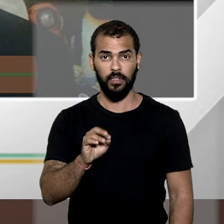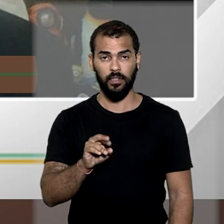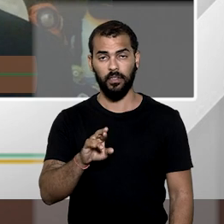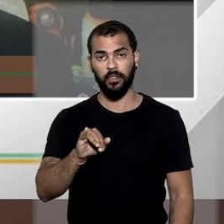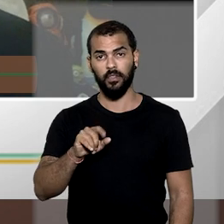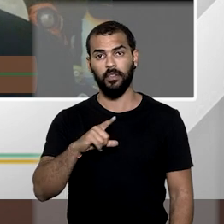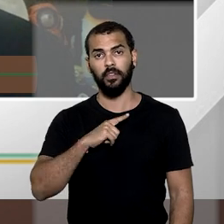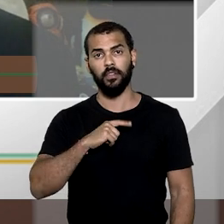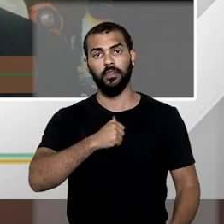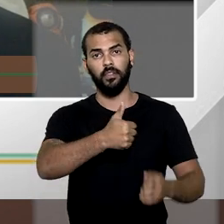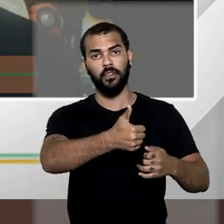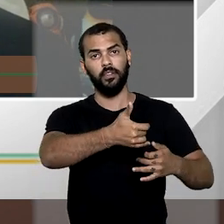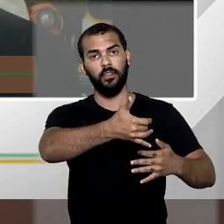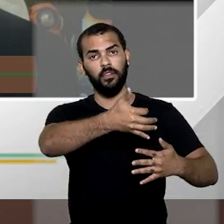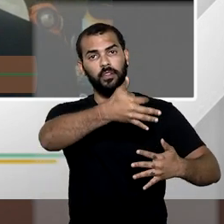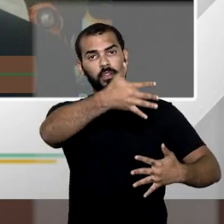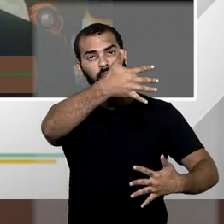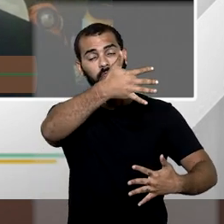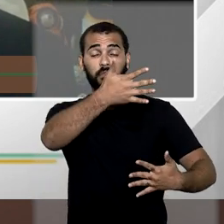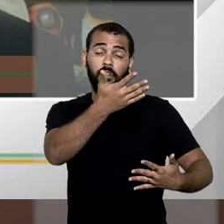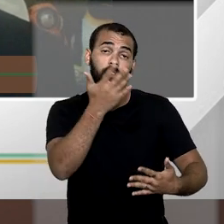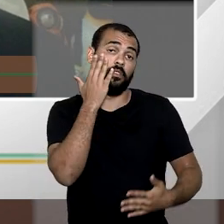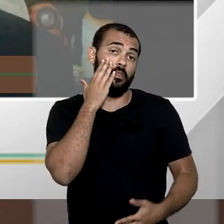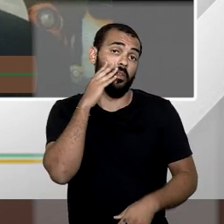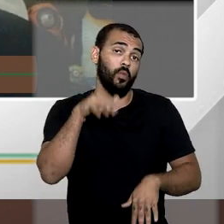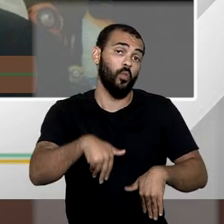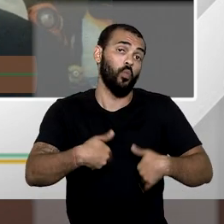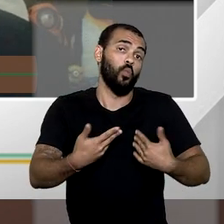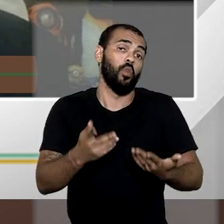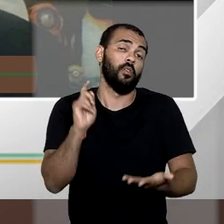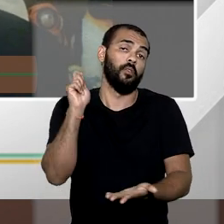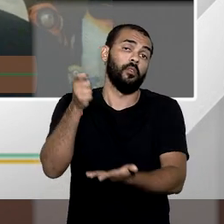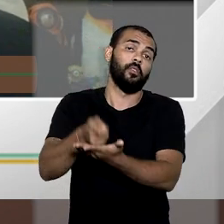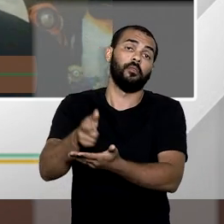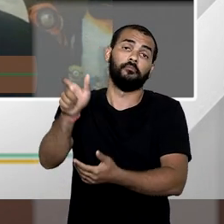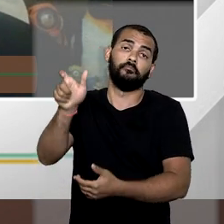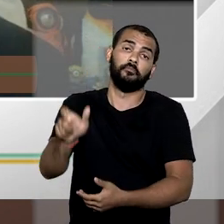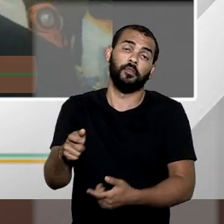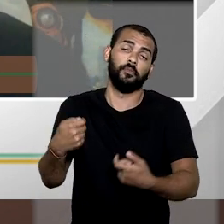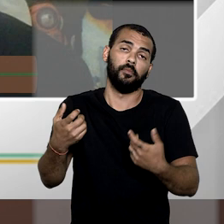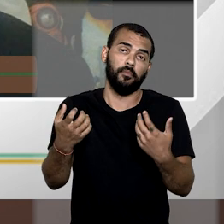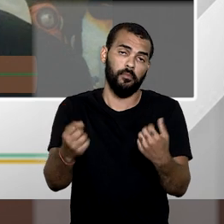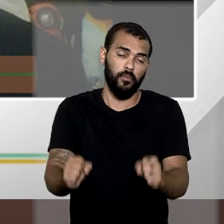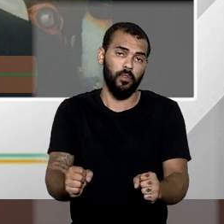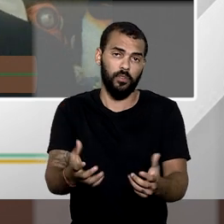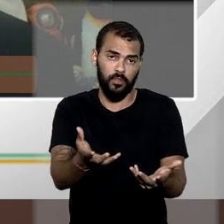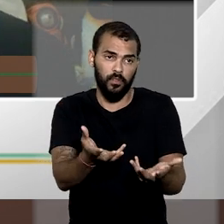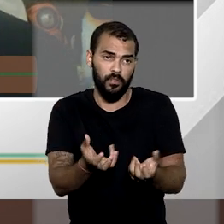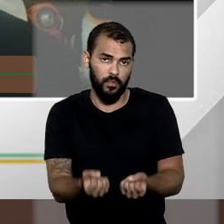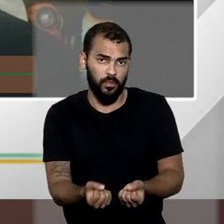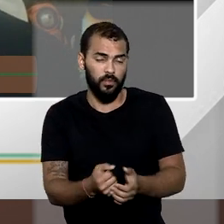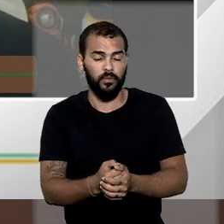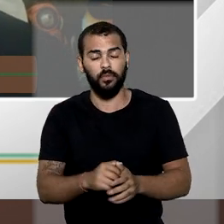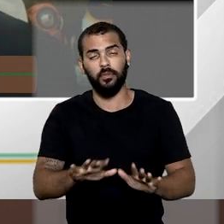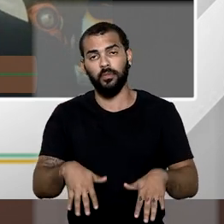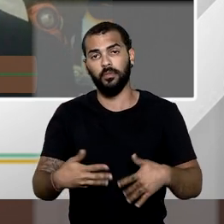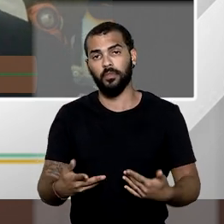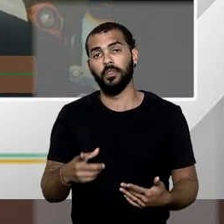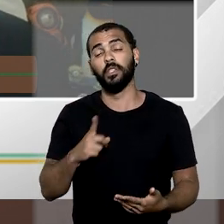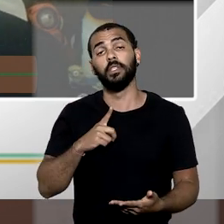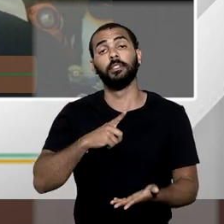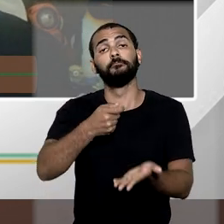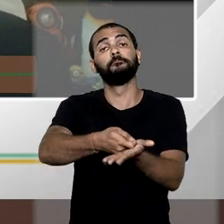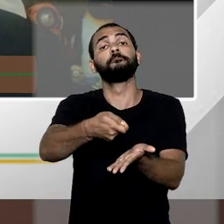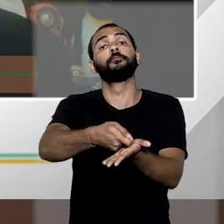fila que Deus sabe quando que realmente irá ser pago a quem devia receber neste momento a exigência